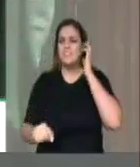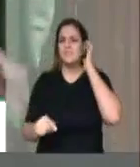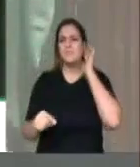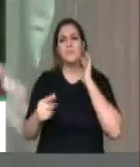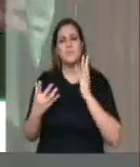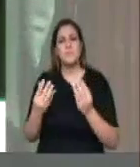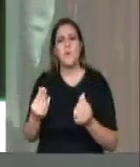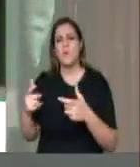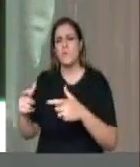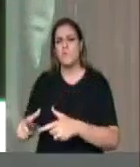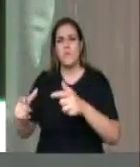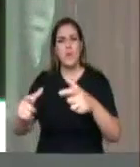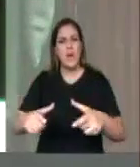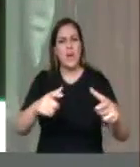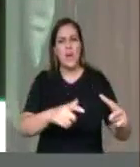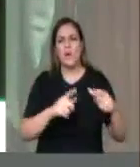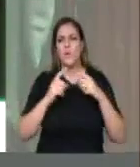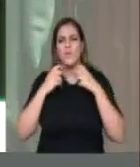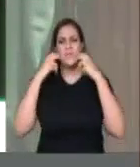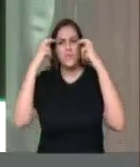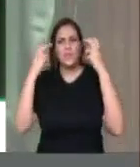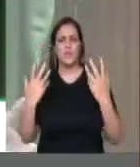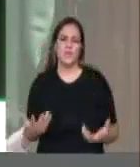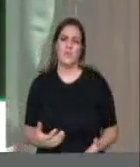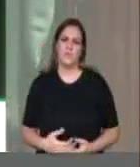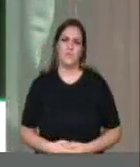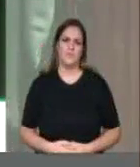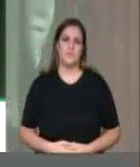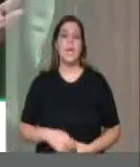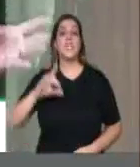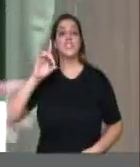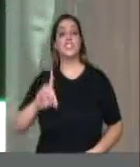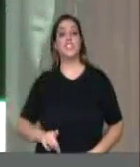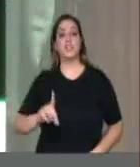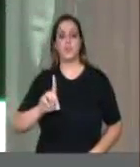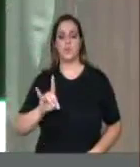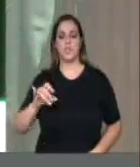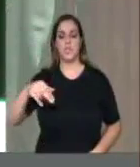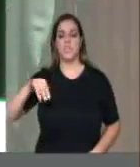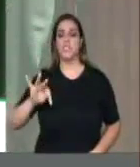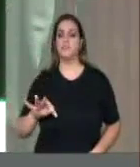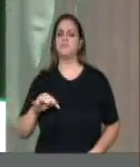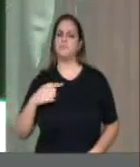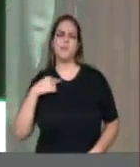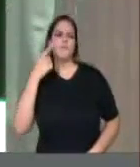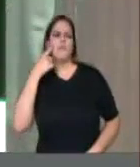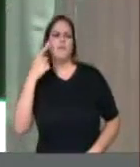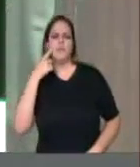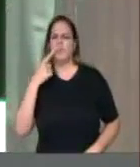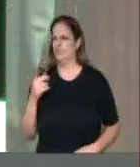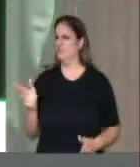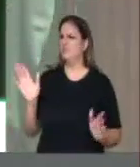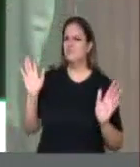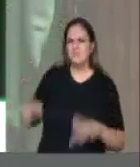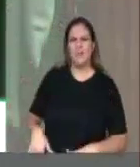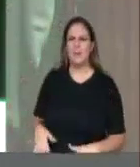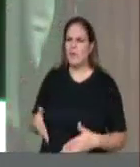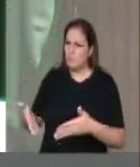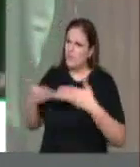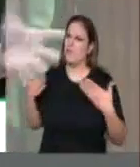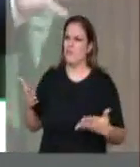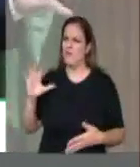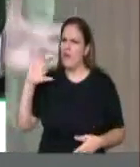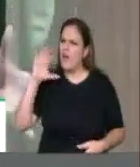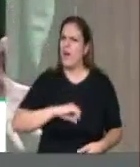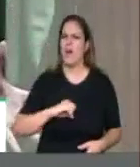esburacada. uma vergonha. O diretor do DENIT fala que, ah, estou discutindo o quê? Tapa os buracos da rodovia, pelo amor de